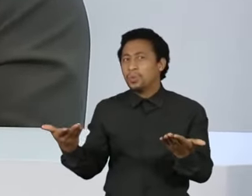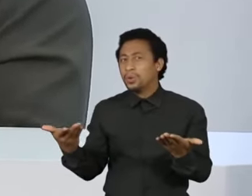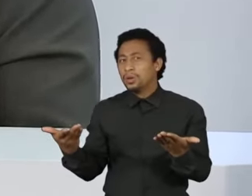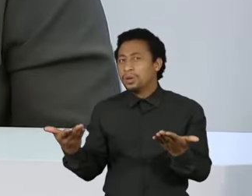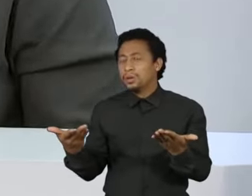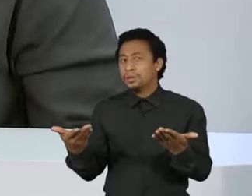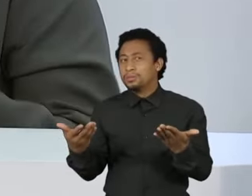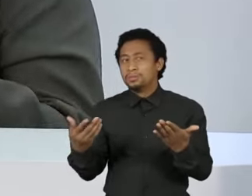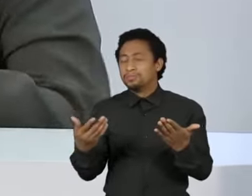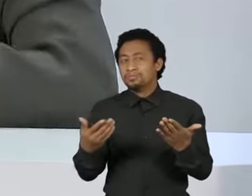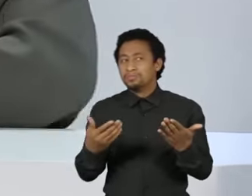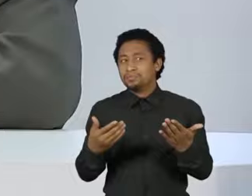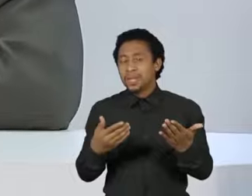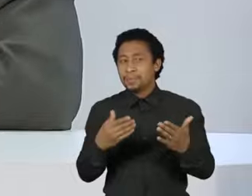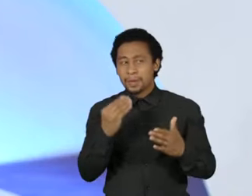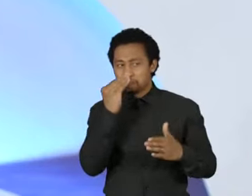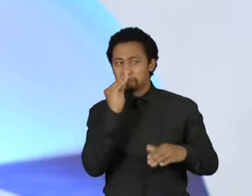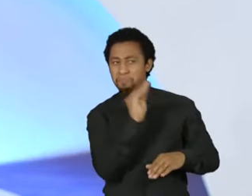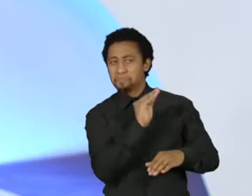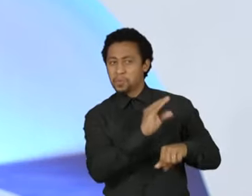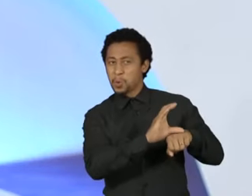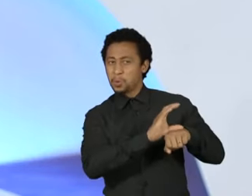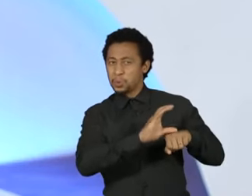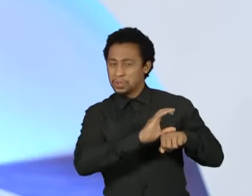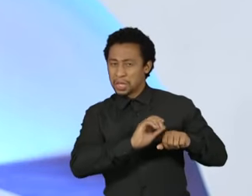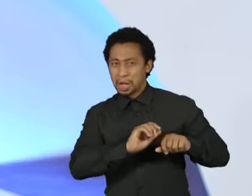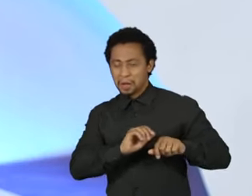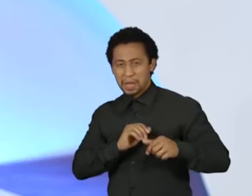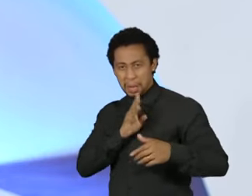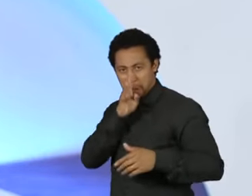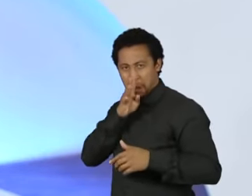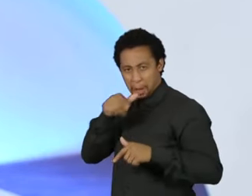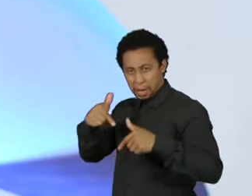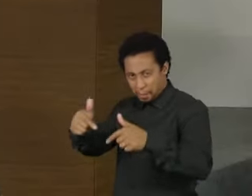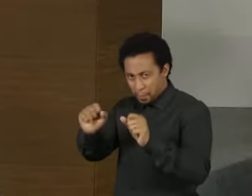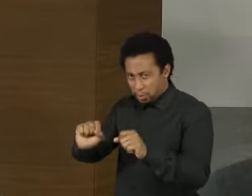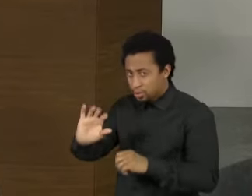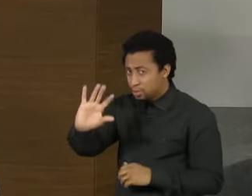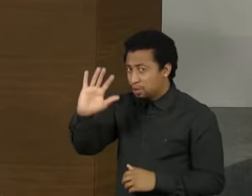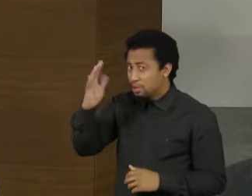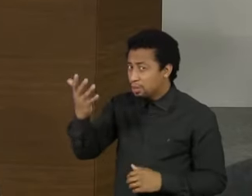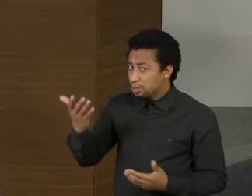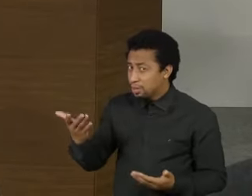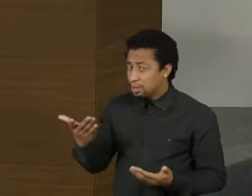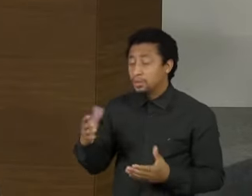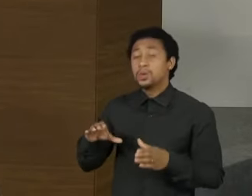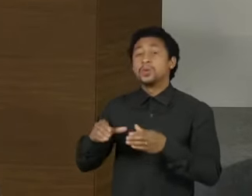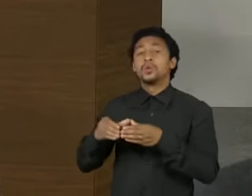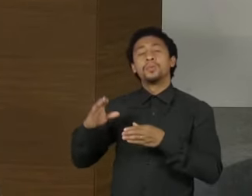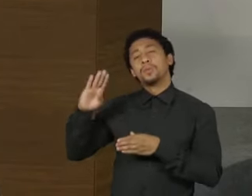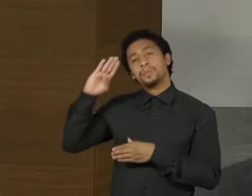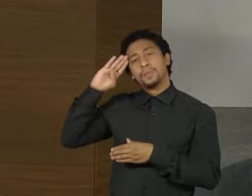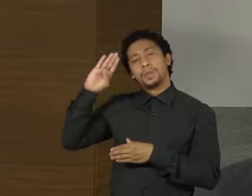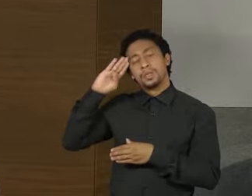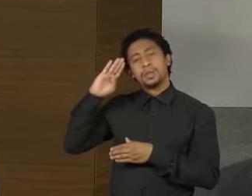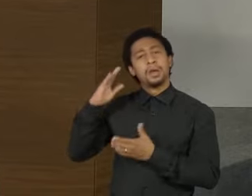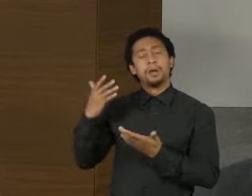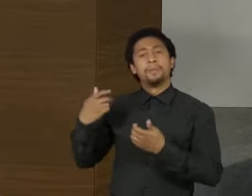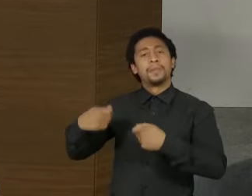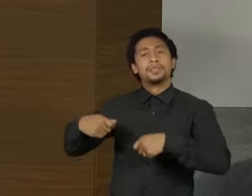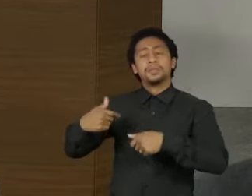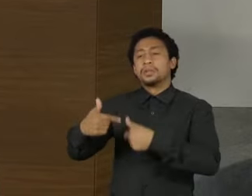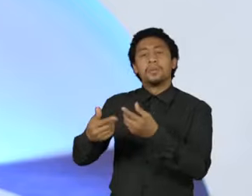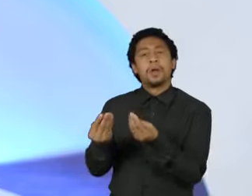da Constituição e que papel o senhor acha que os militares devem ocupar após essa eleição?